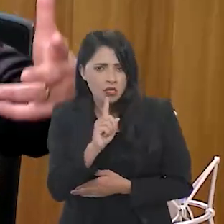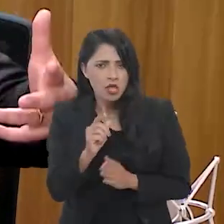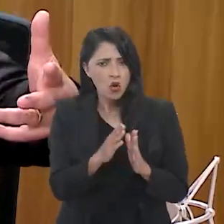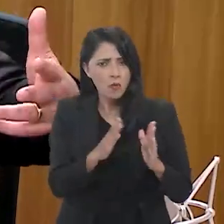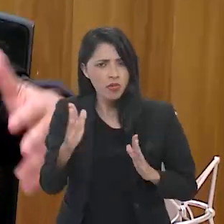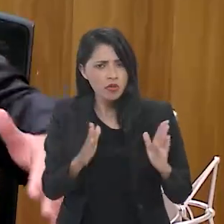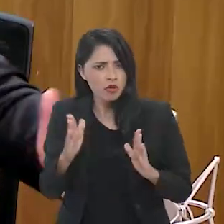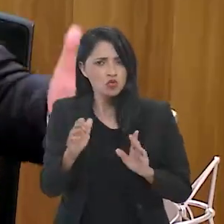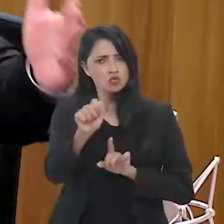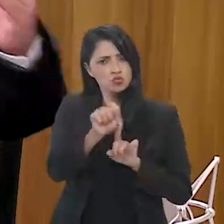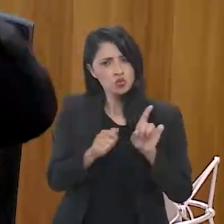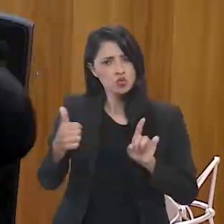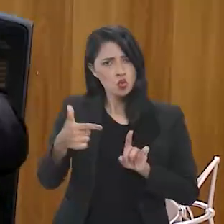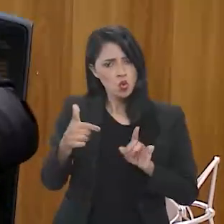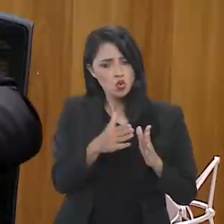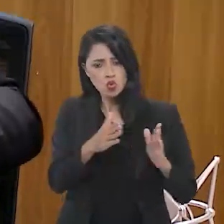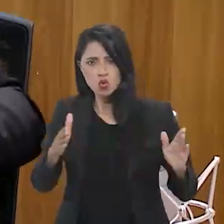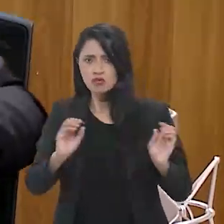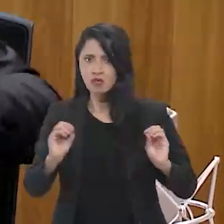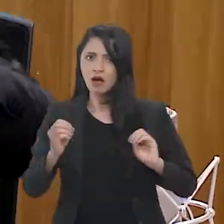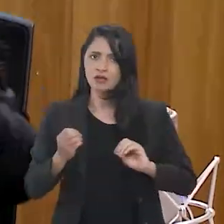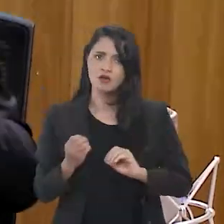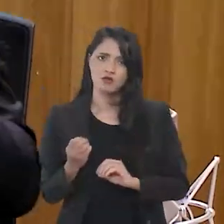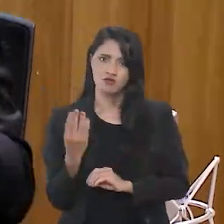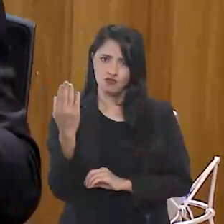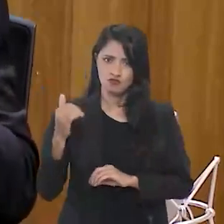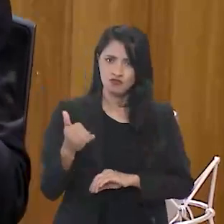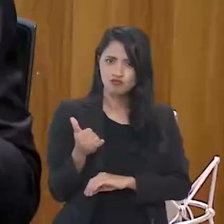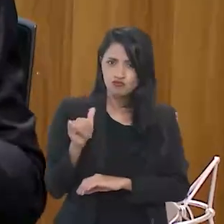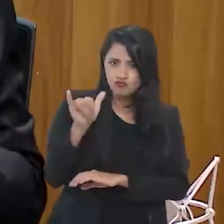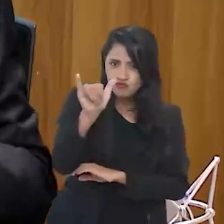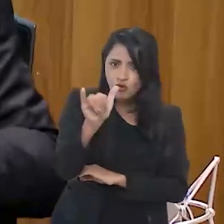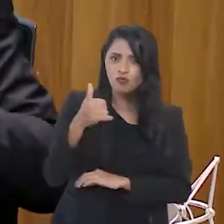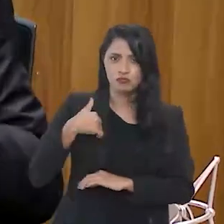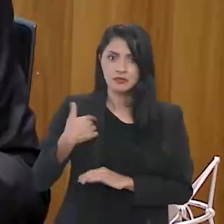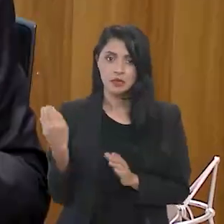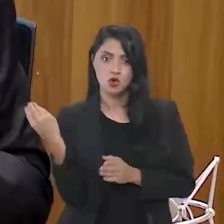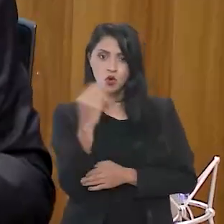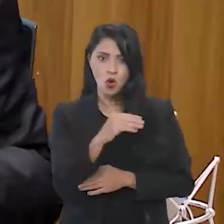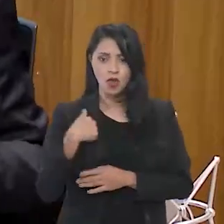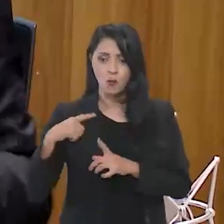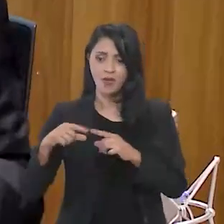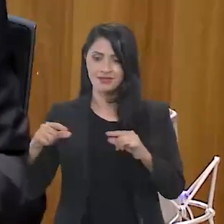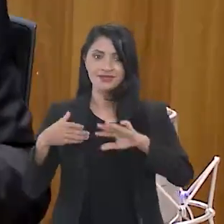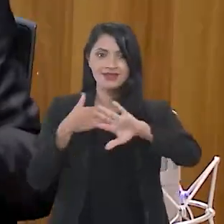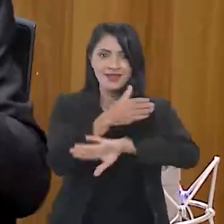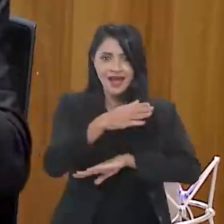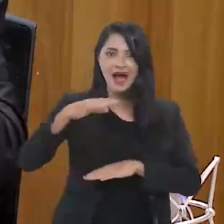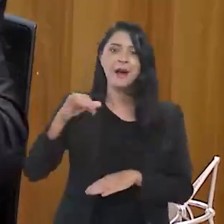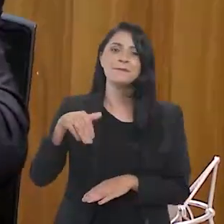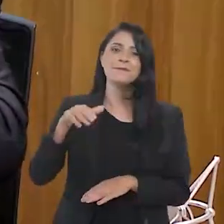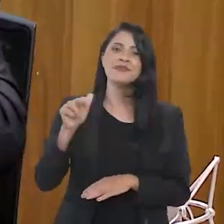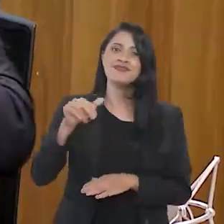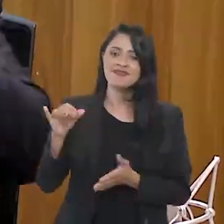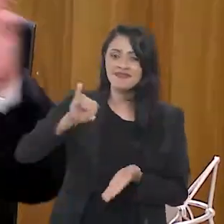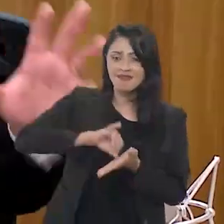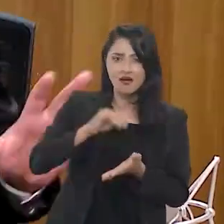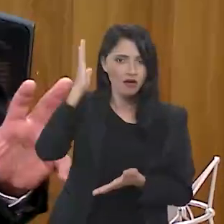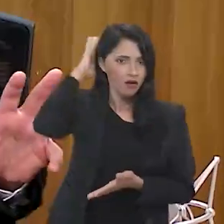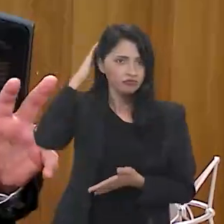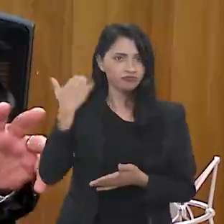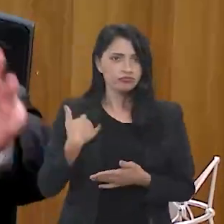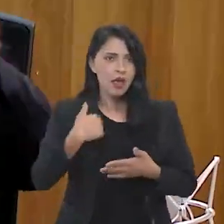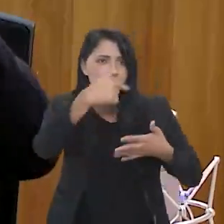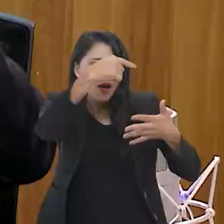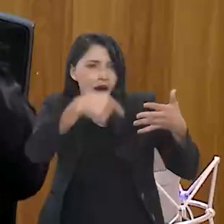não voou nos últimos 12 meses e você fala, escreve lá, quero ir de Brasília a Manaus, e aí vai te dar todas as